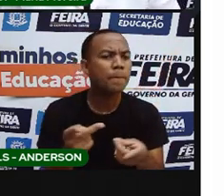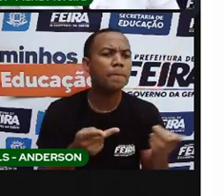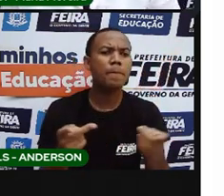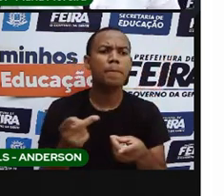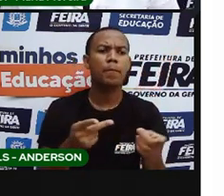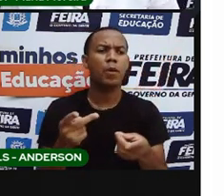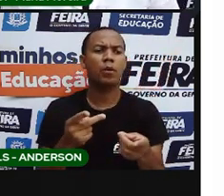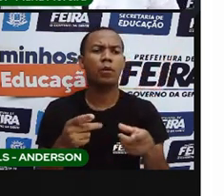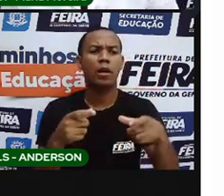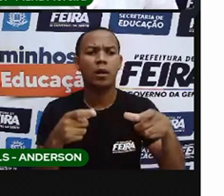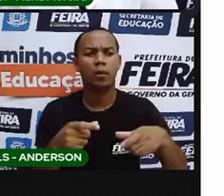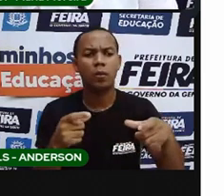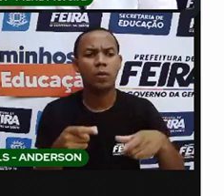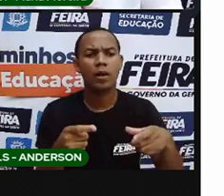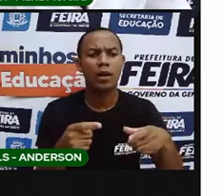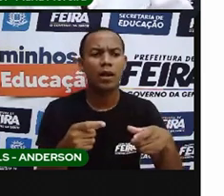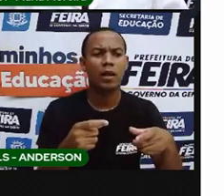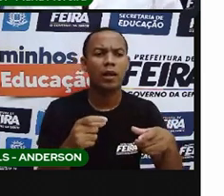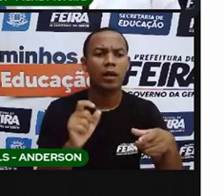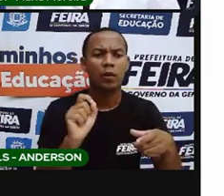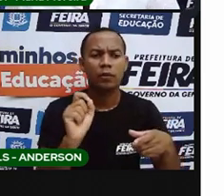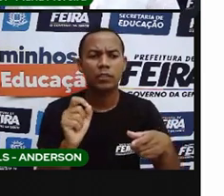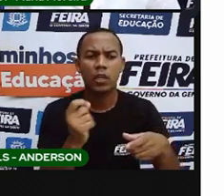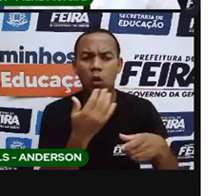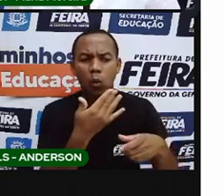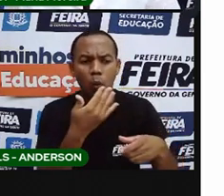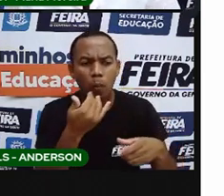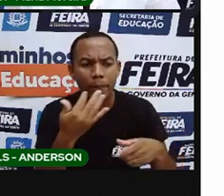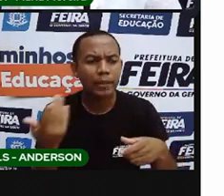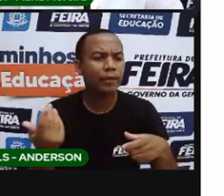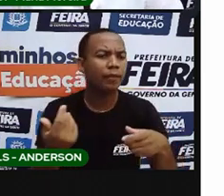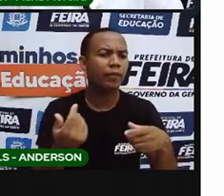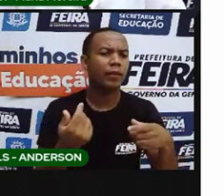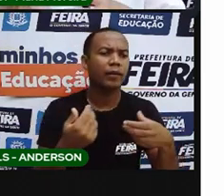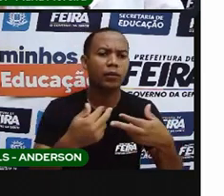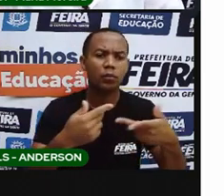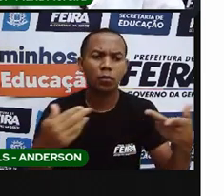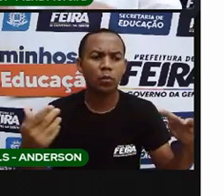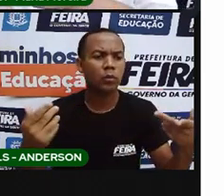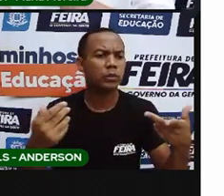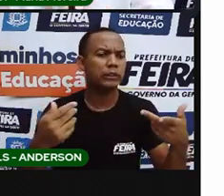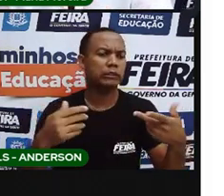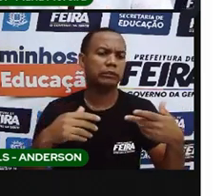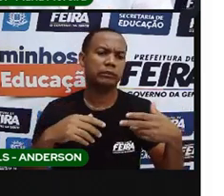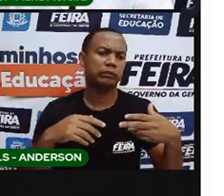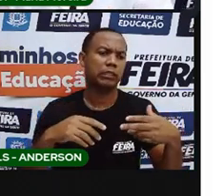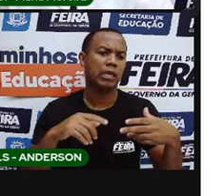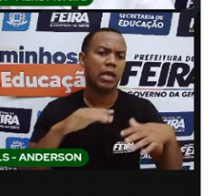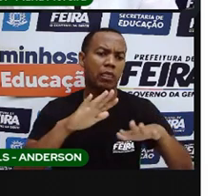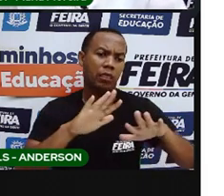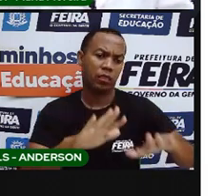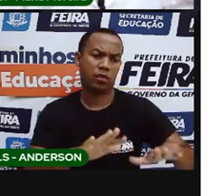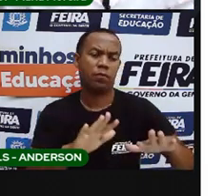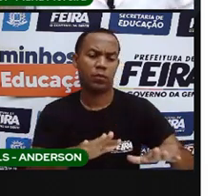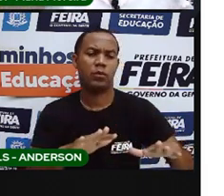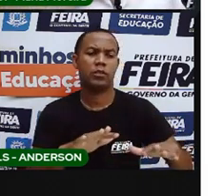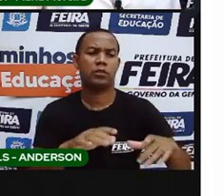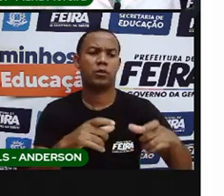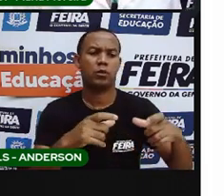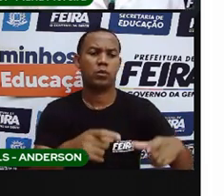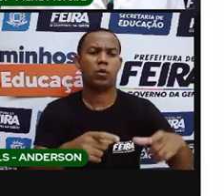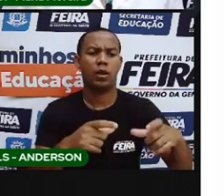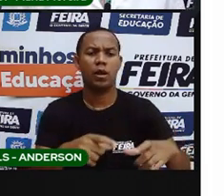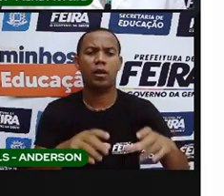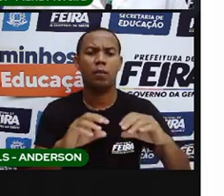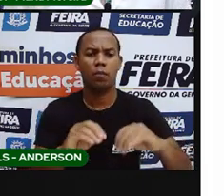viviam ali, aí usufruiam dos bens naturais, né? Depois, pronto, tinha que deixar a terra descansar. Eles iriam para